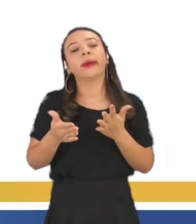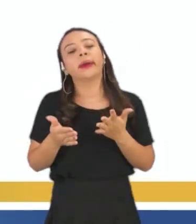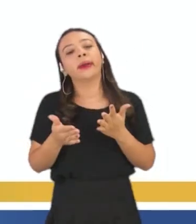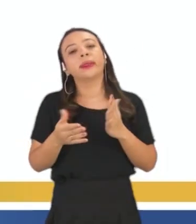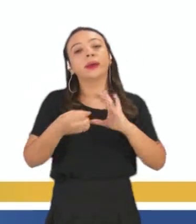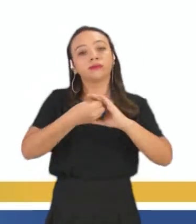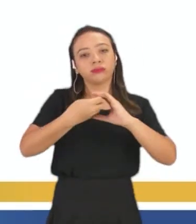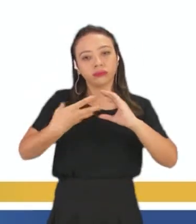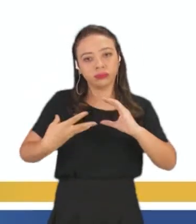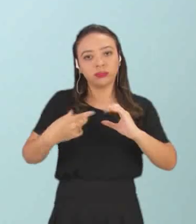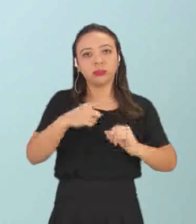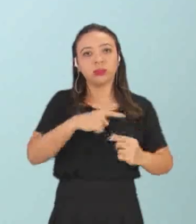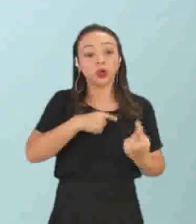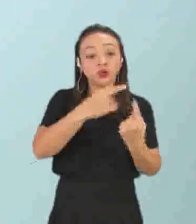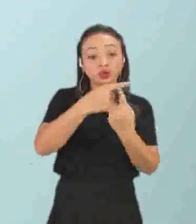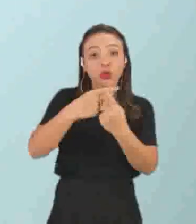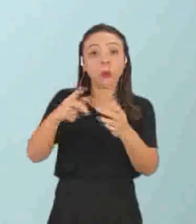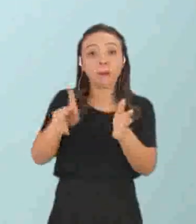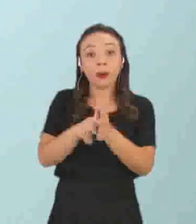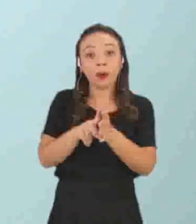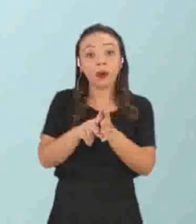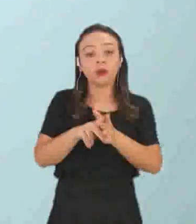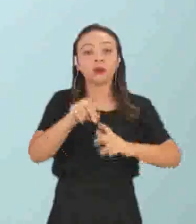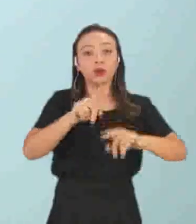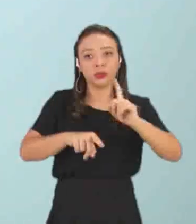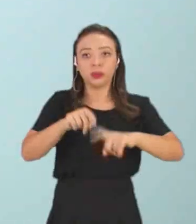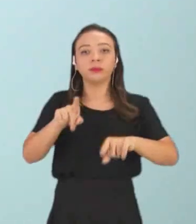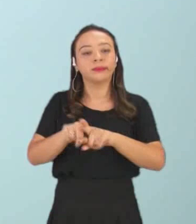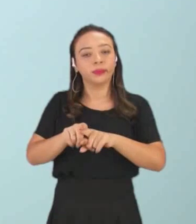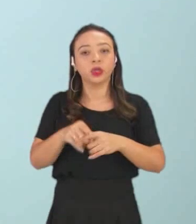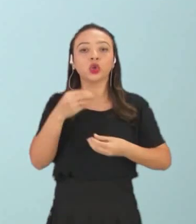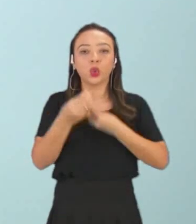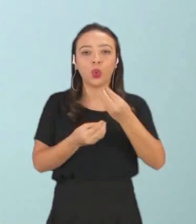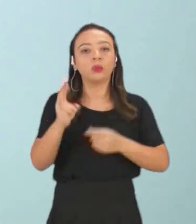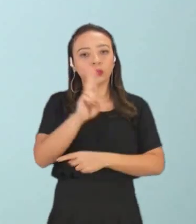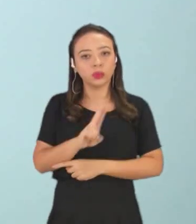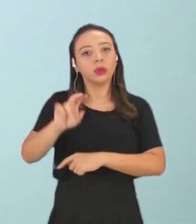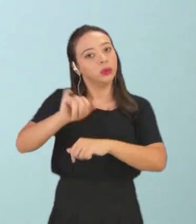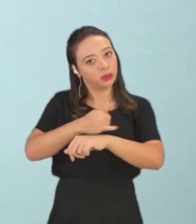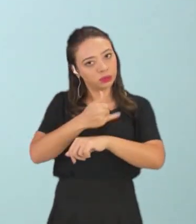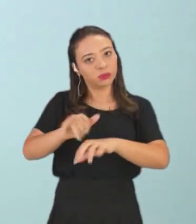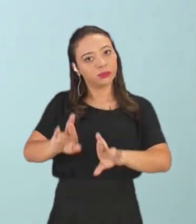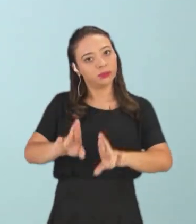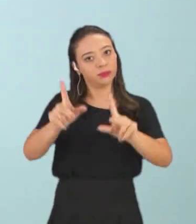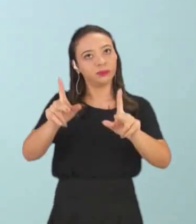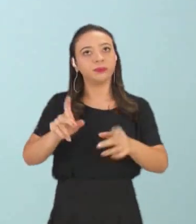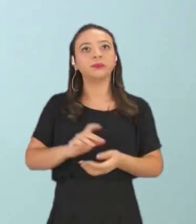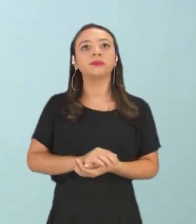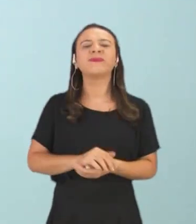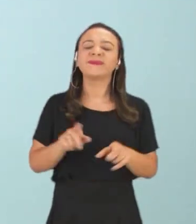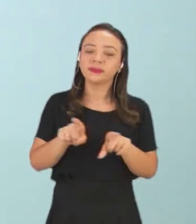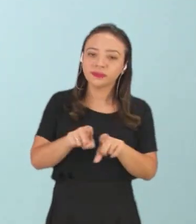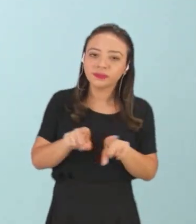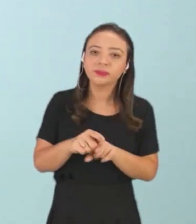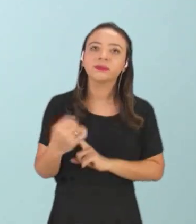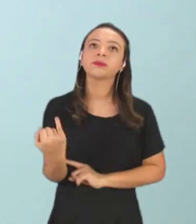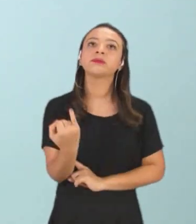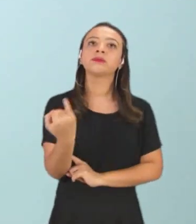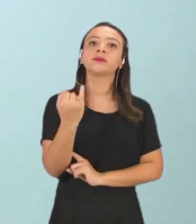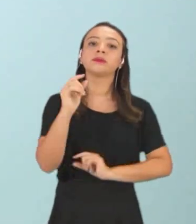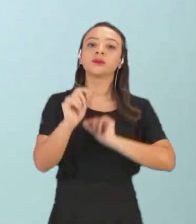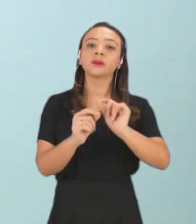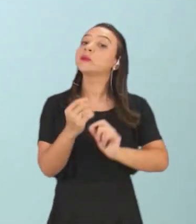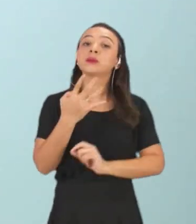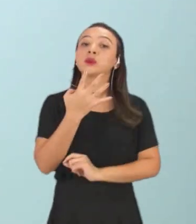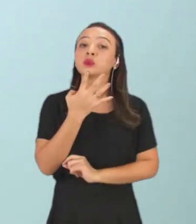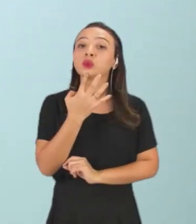o tipo de equipamento e o tipo de manuseamento diferente. Outra coisa muito importante é